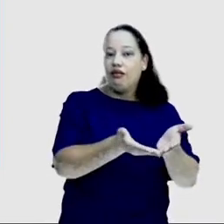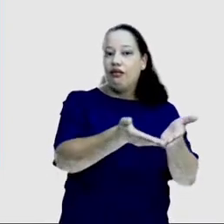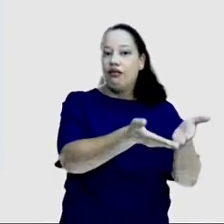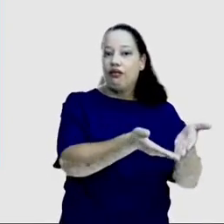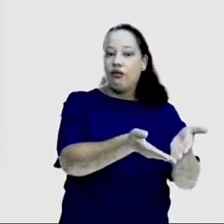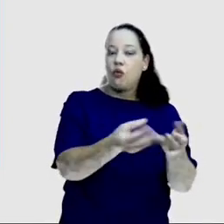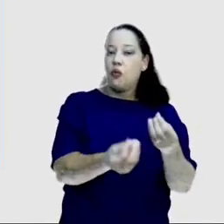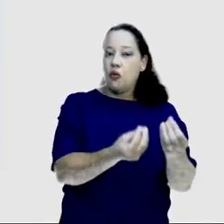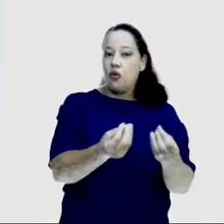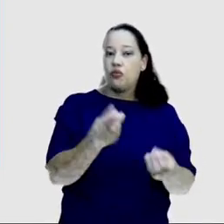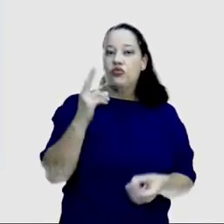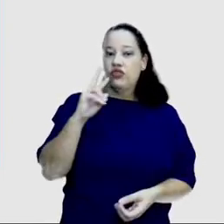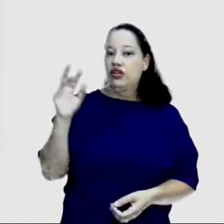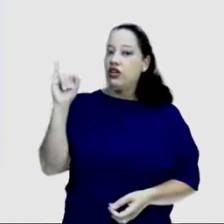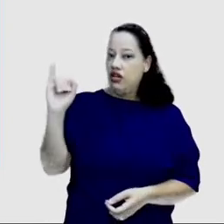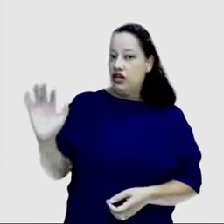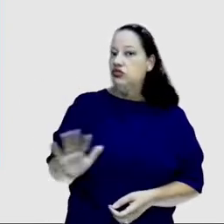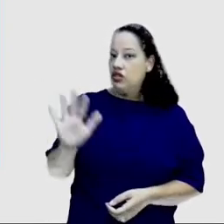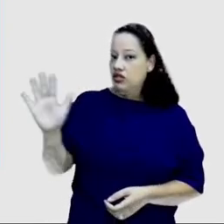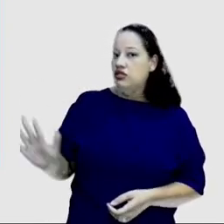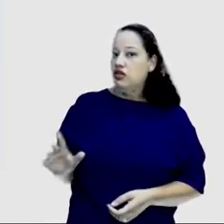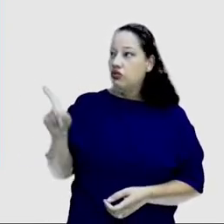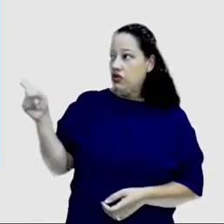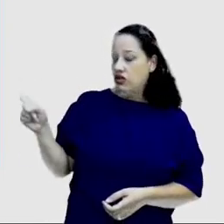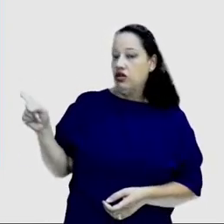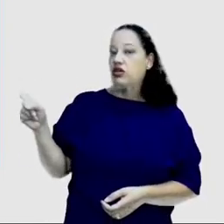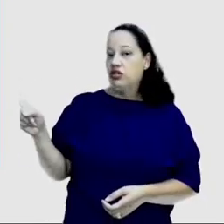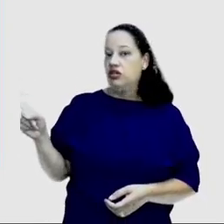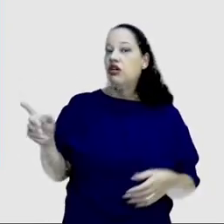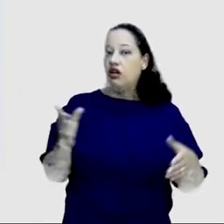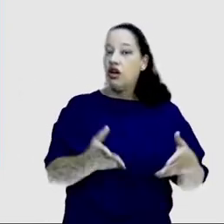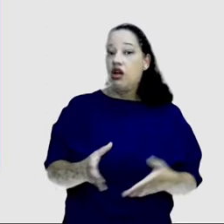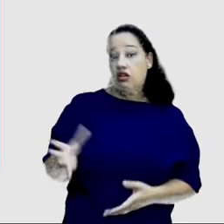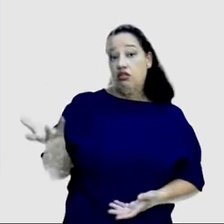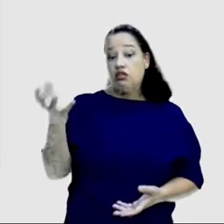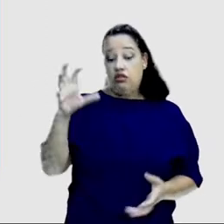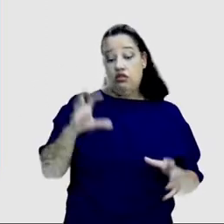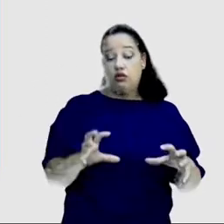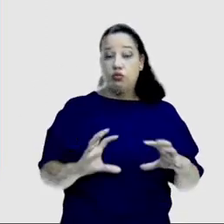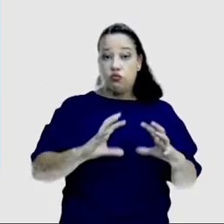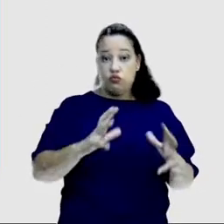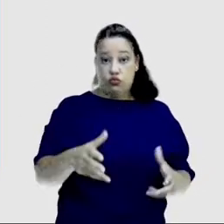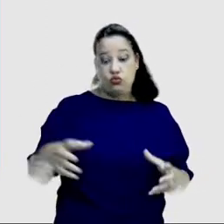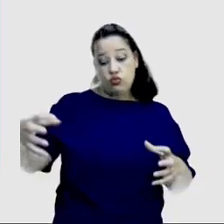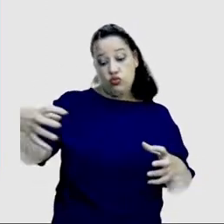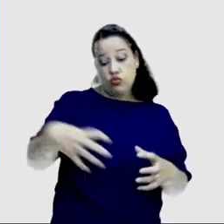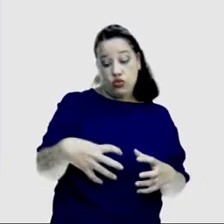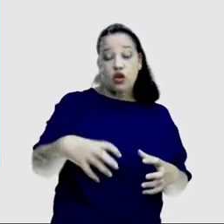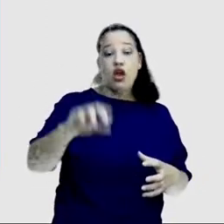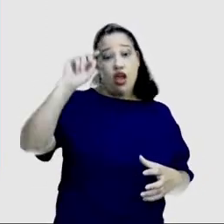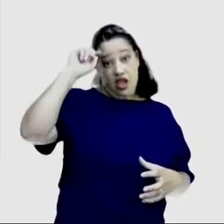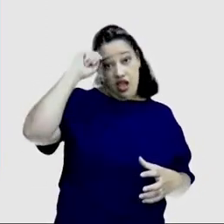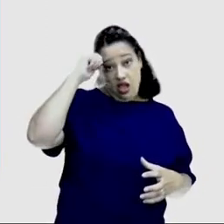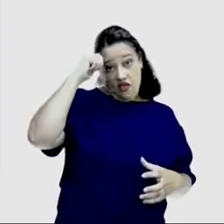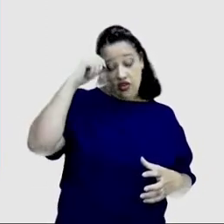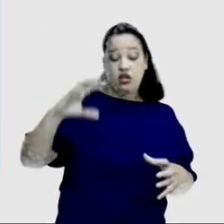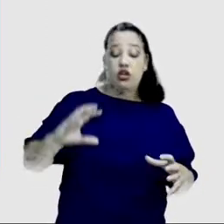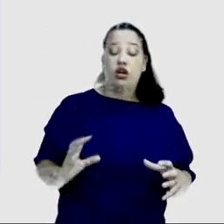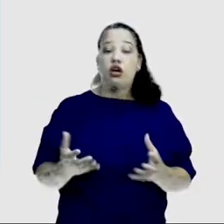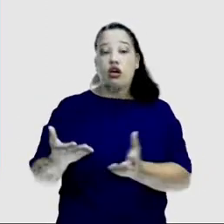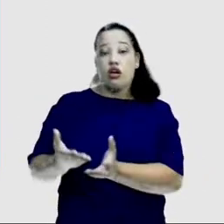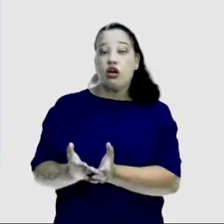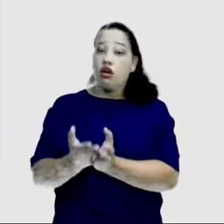trago uma imagem ilustrada do continente africano, onde saem embarcações para